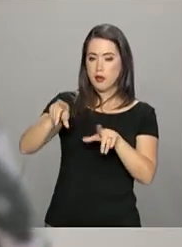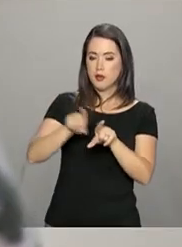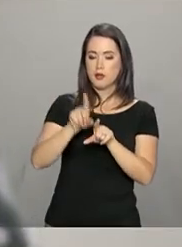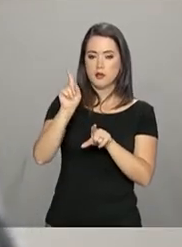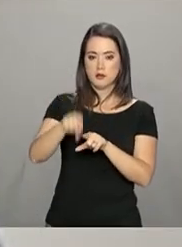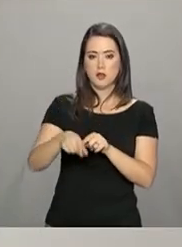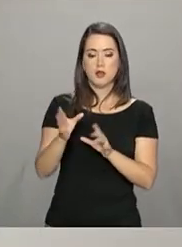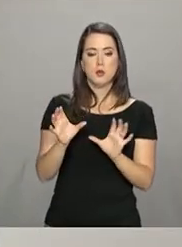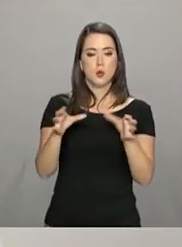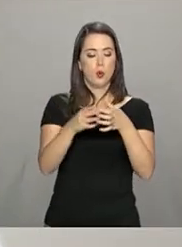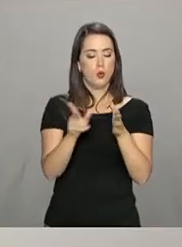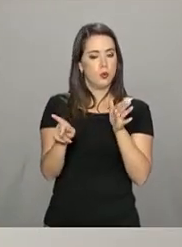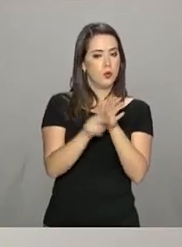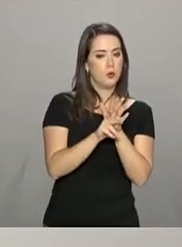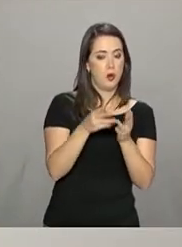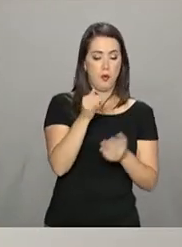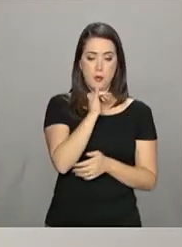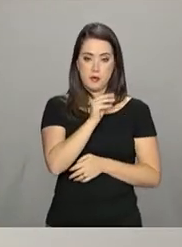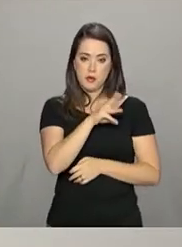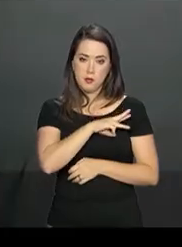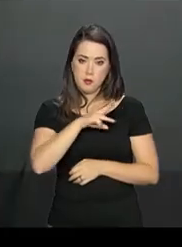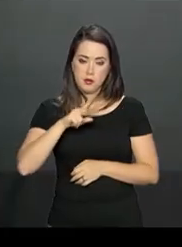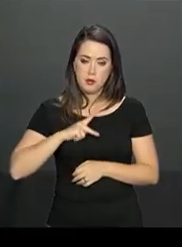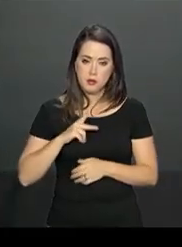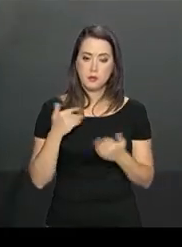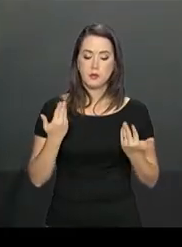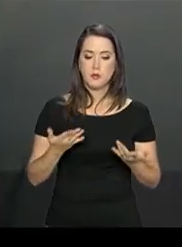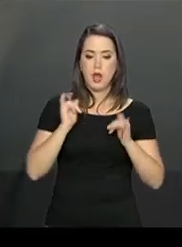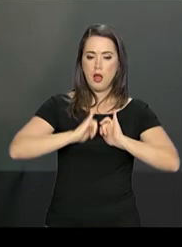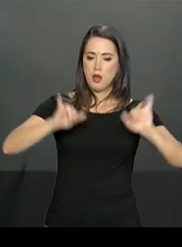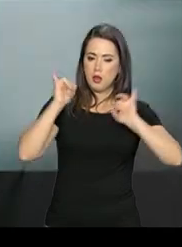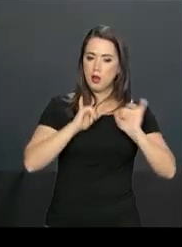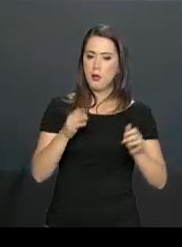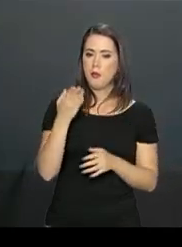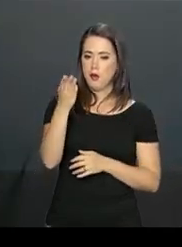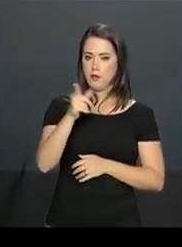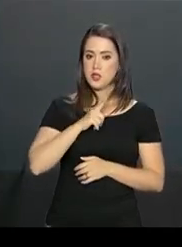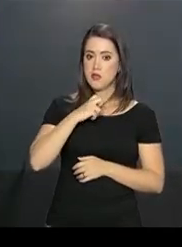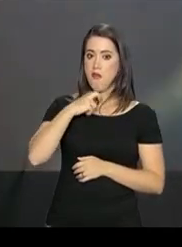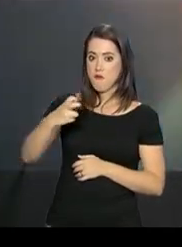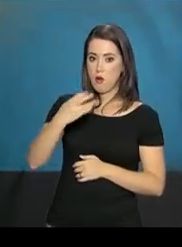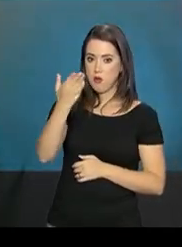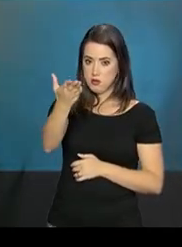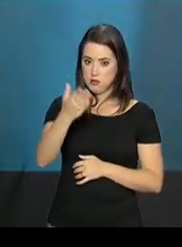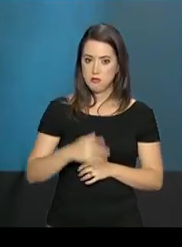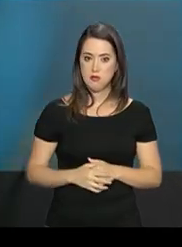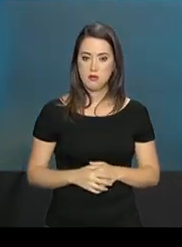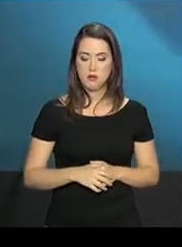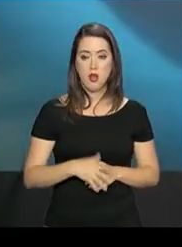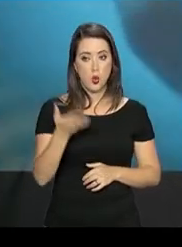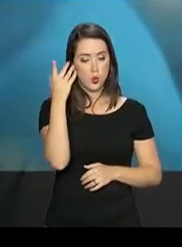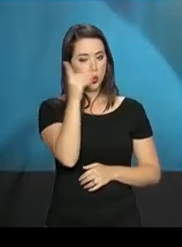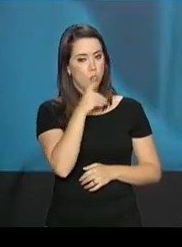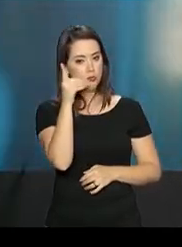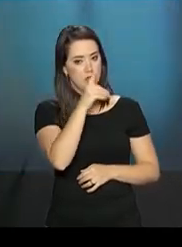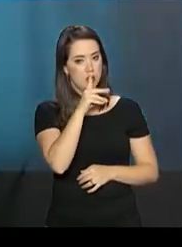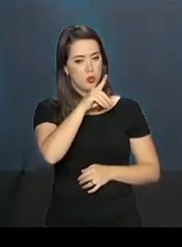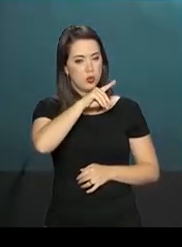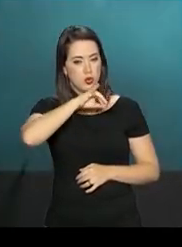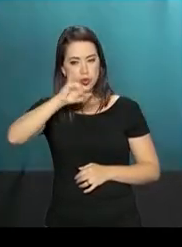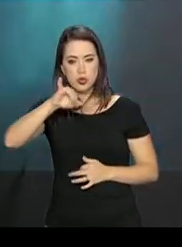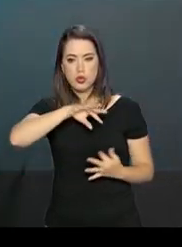órgãos competentes, como o Ministério Público Federal. A campanha Você Tem Voz, lançada no último domingo, Dia